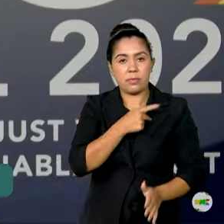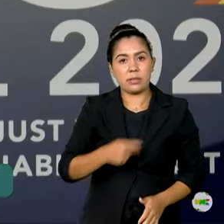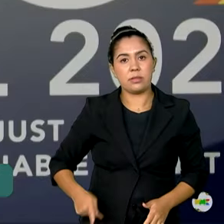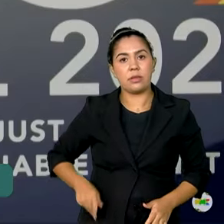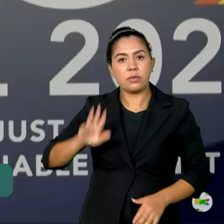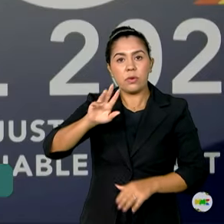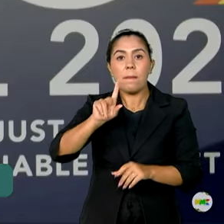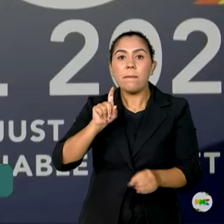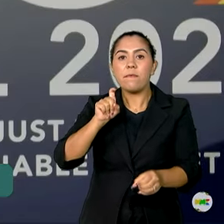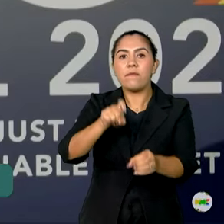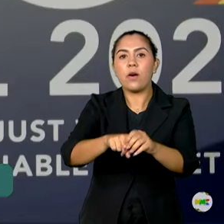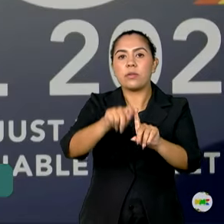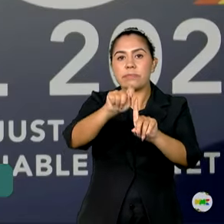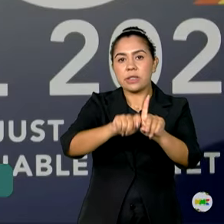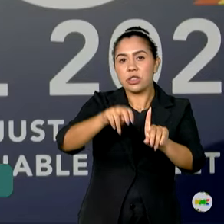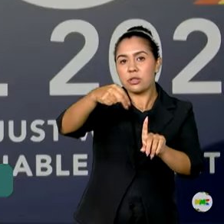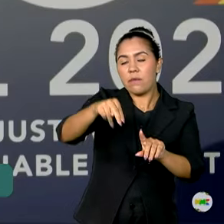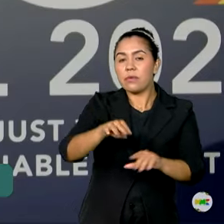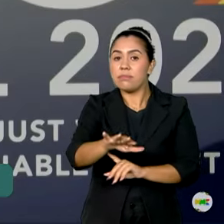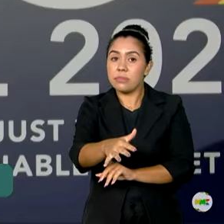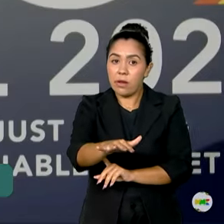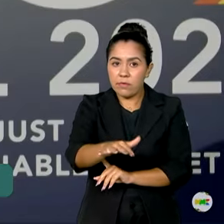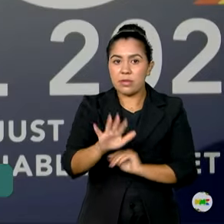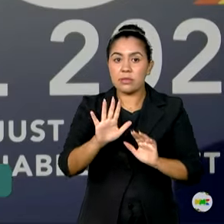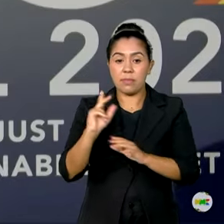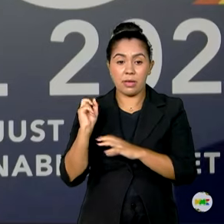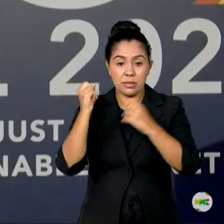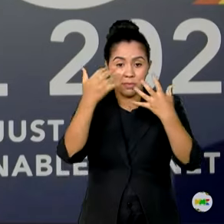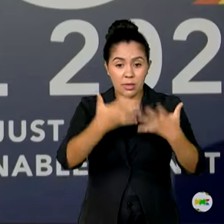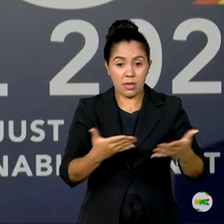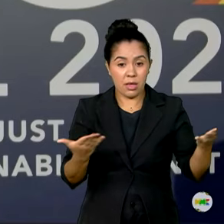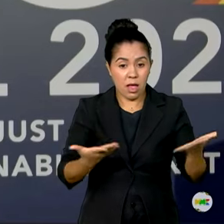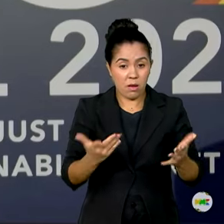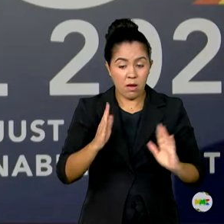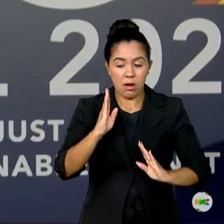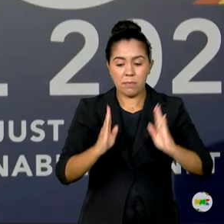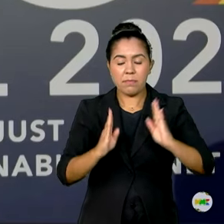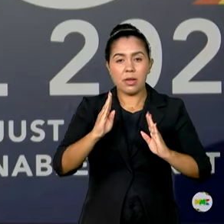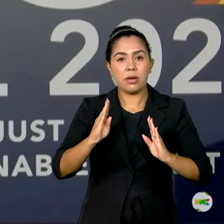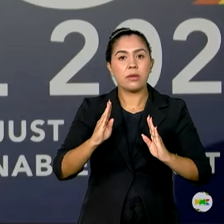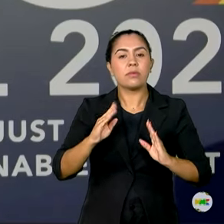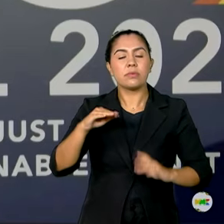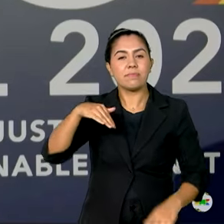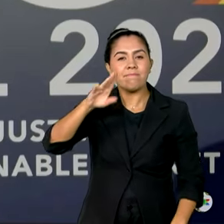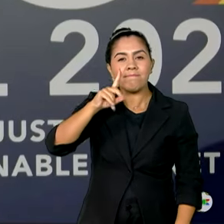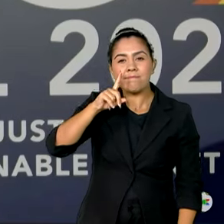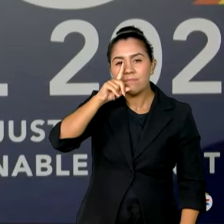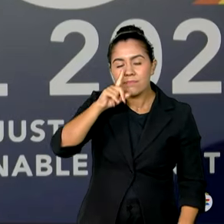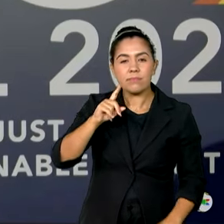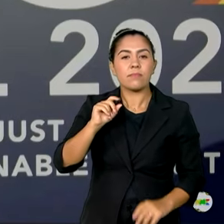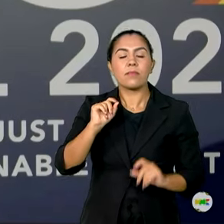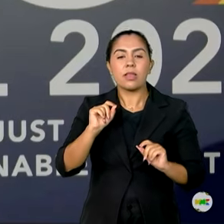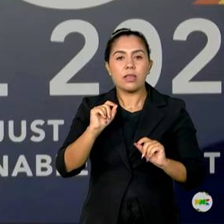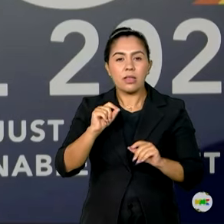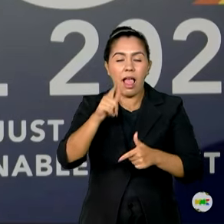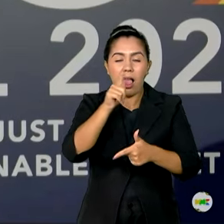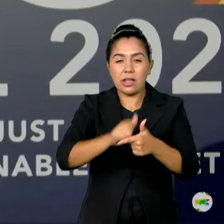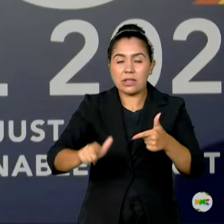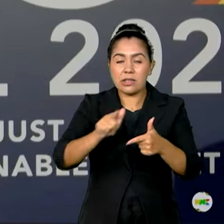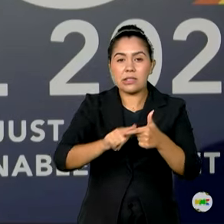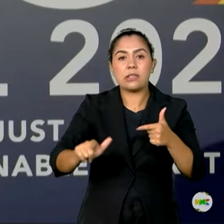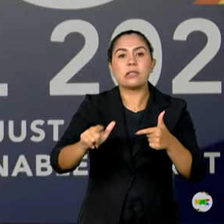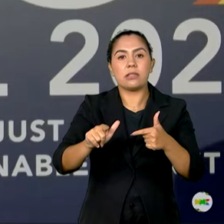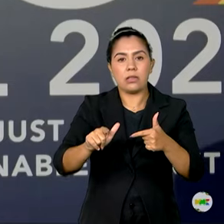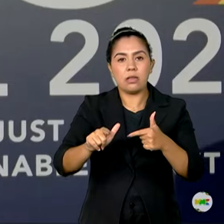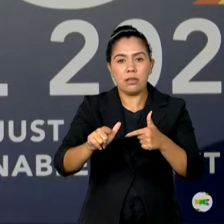Nós vivemos a maior crise hídrica dos últimos 74 anos,